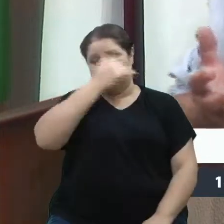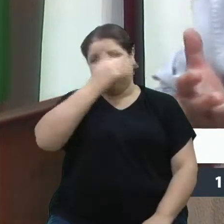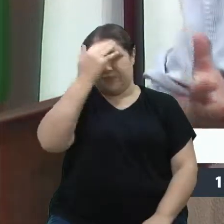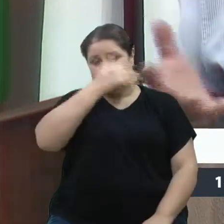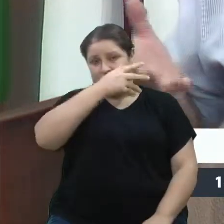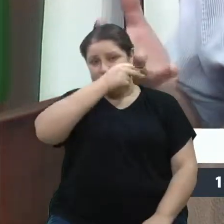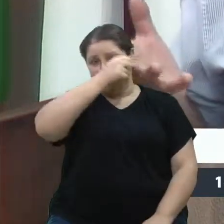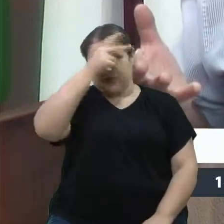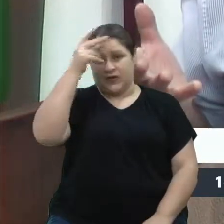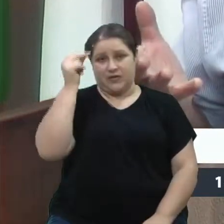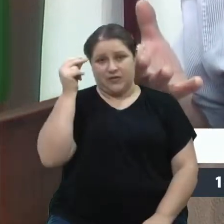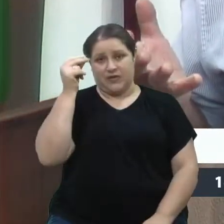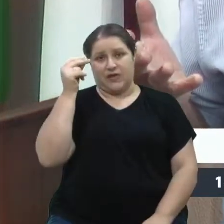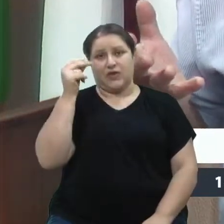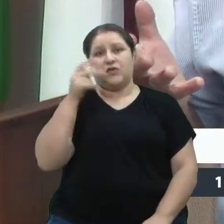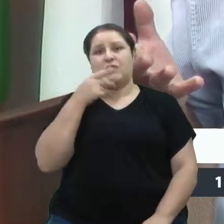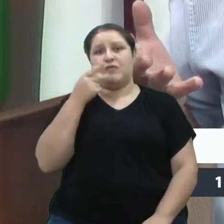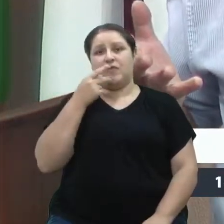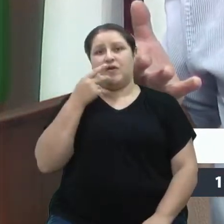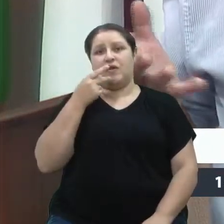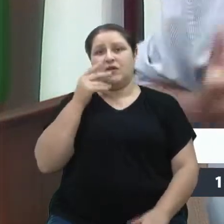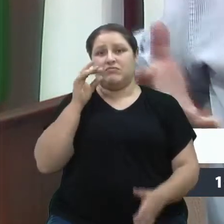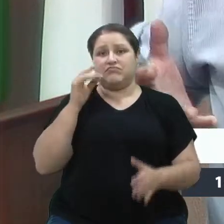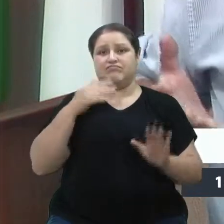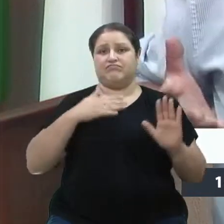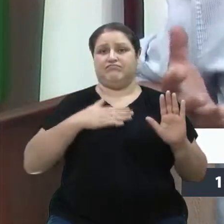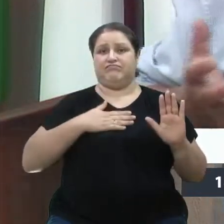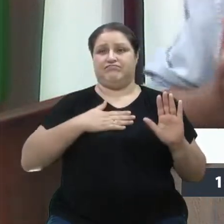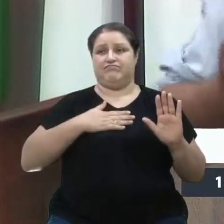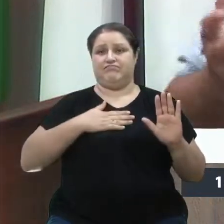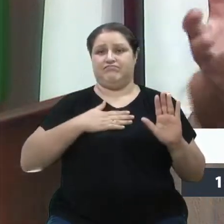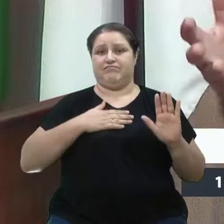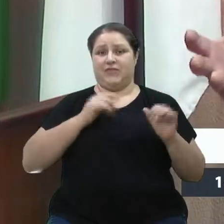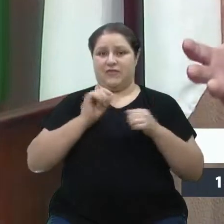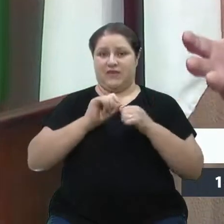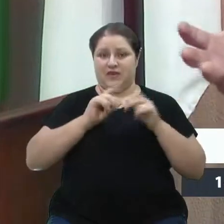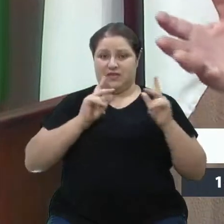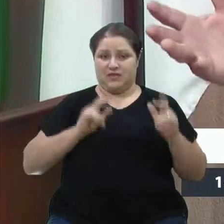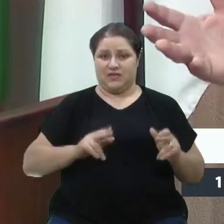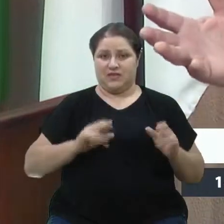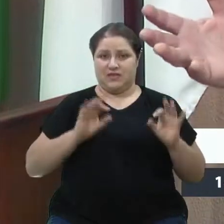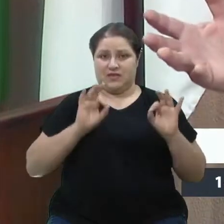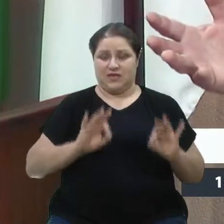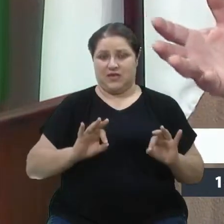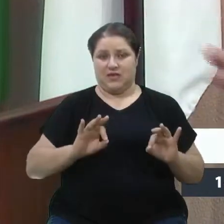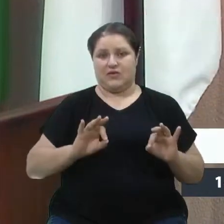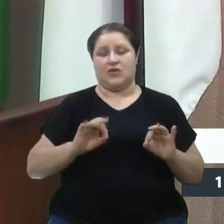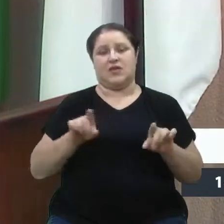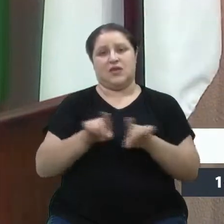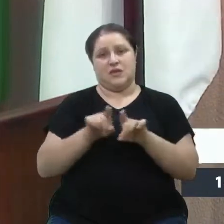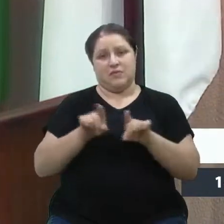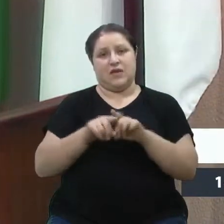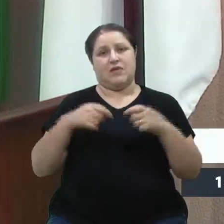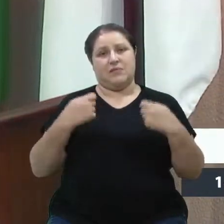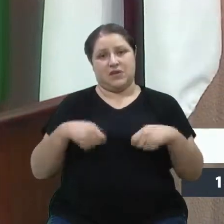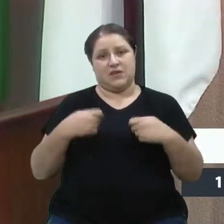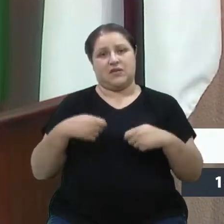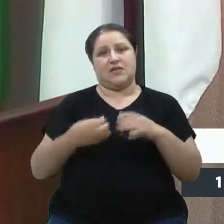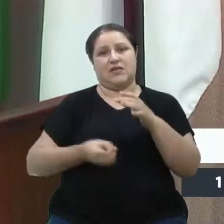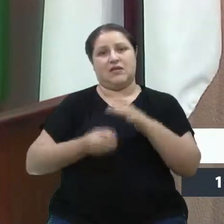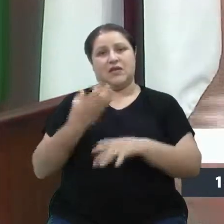As EPIs. Pelo menos a da ANAREC e a do São José, né? O pessoal cobra muito.